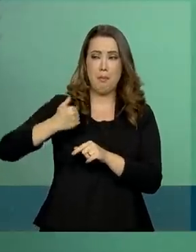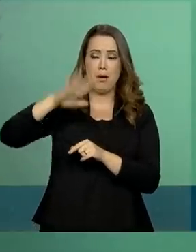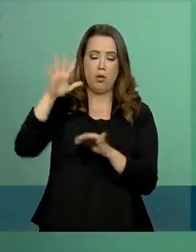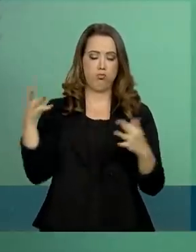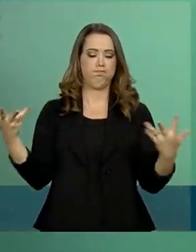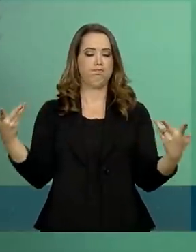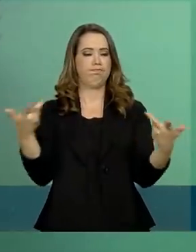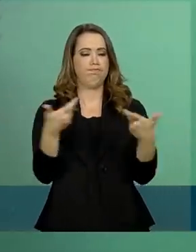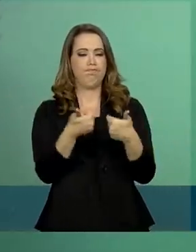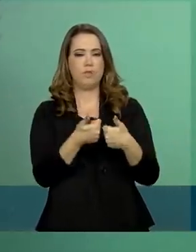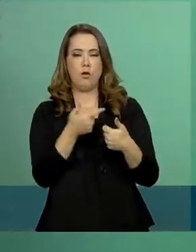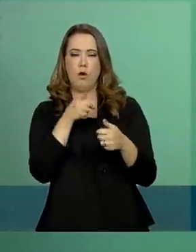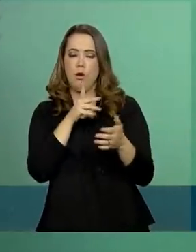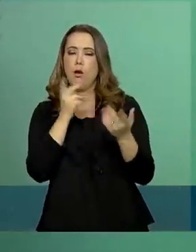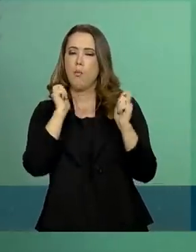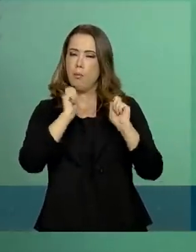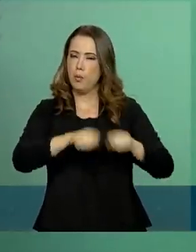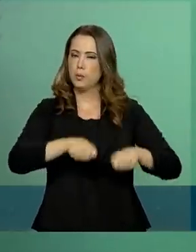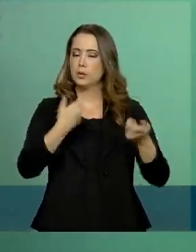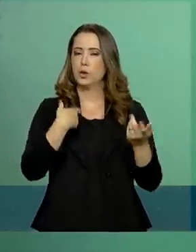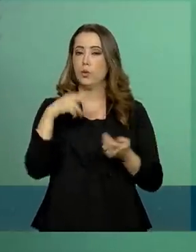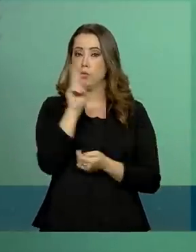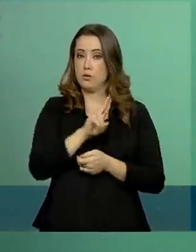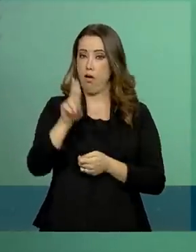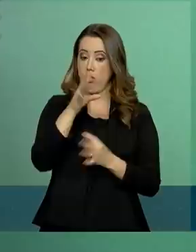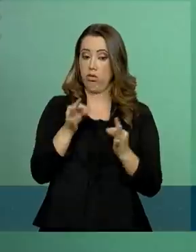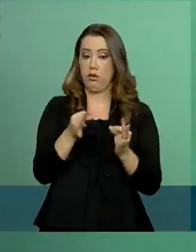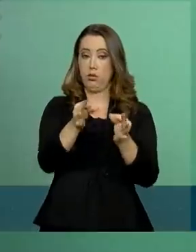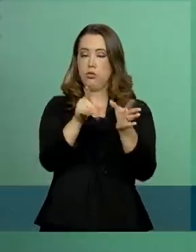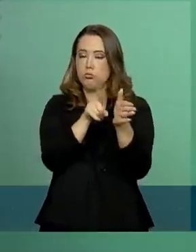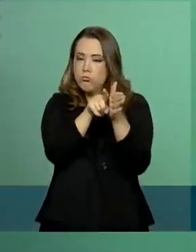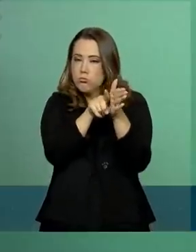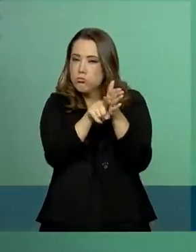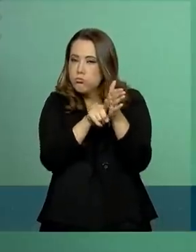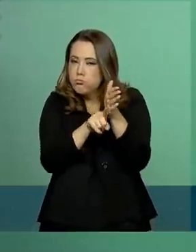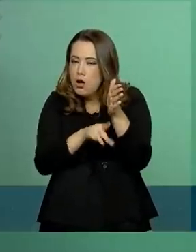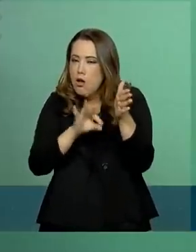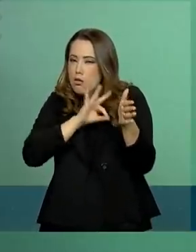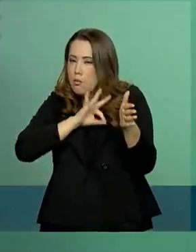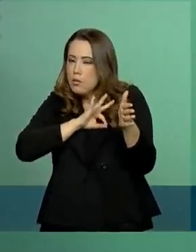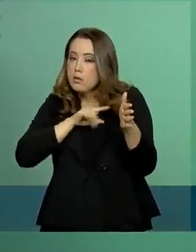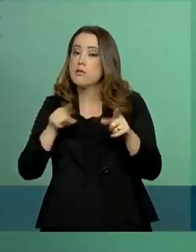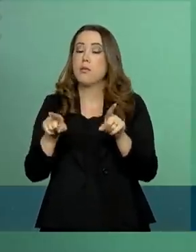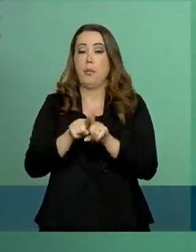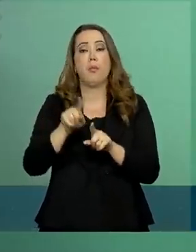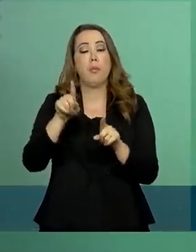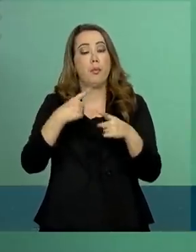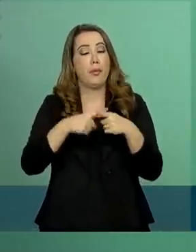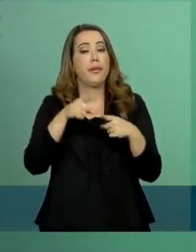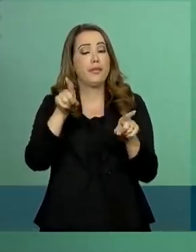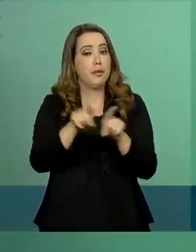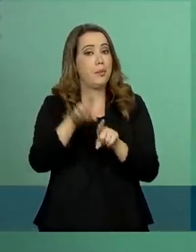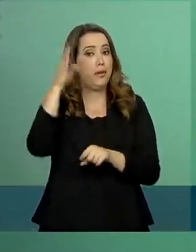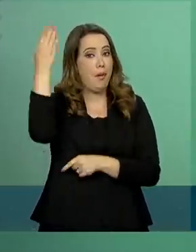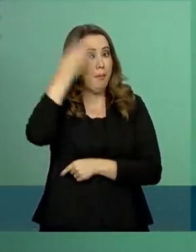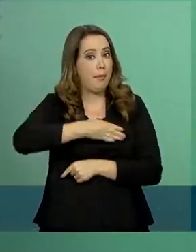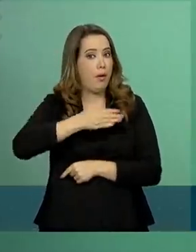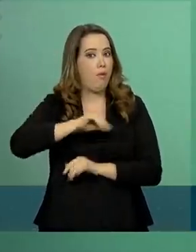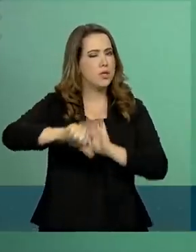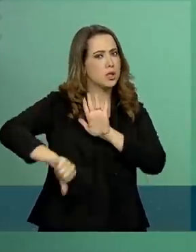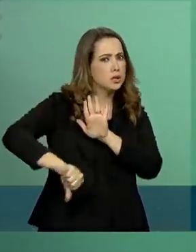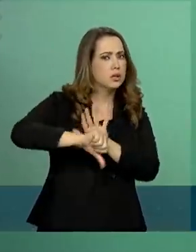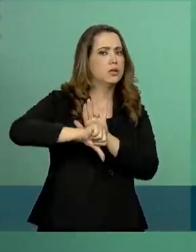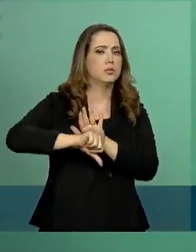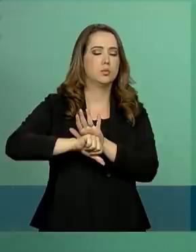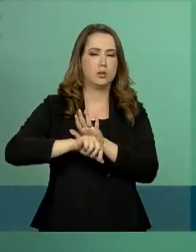eficiência a esta poderosa ferramenta de investigação e de prova criminal. O Banco